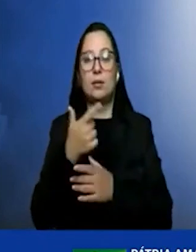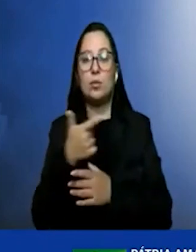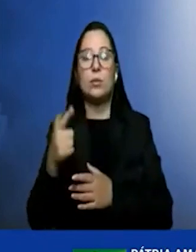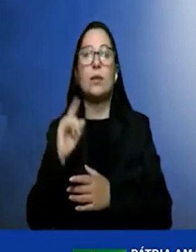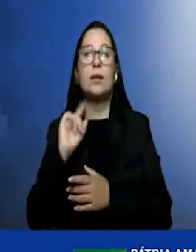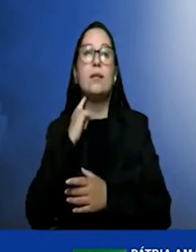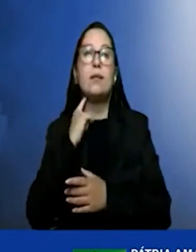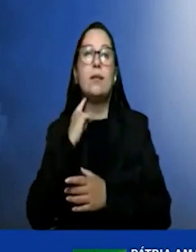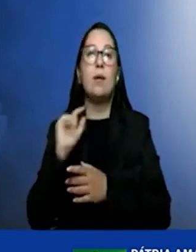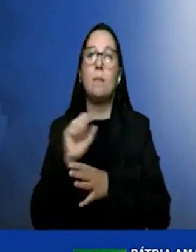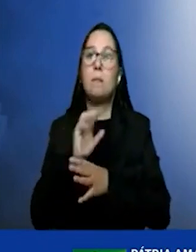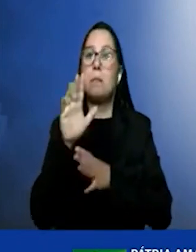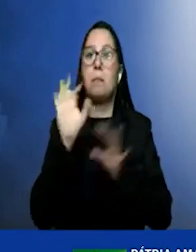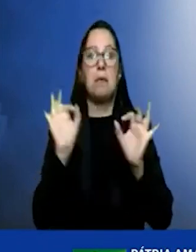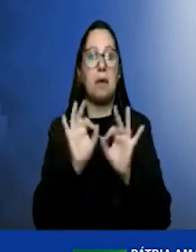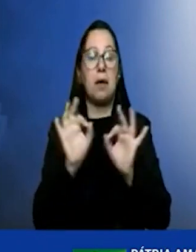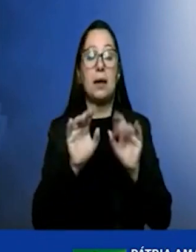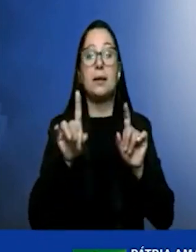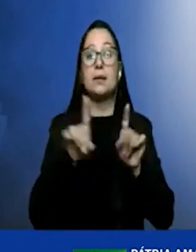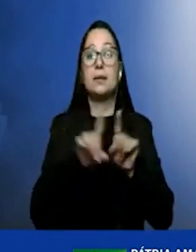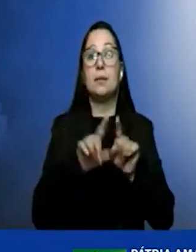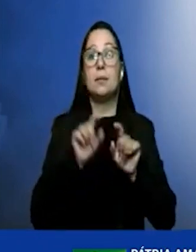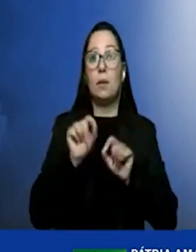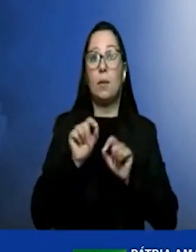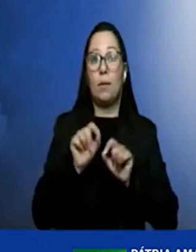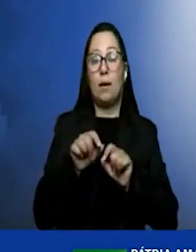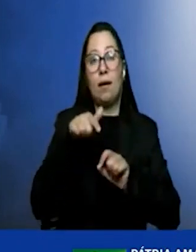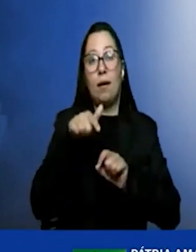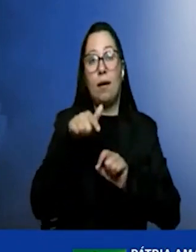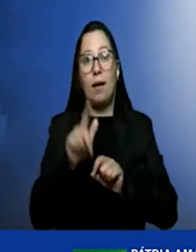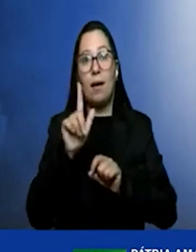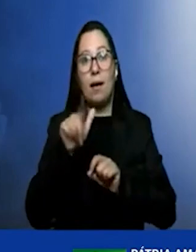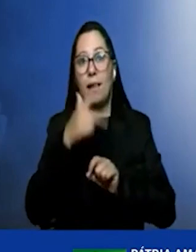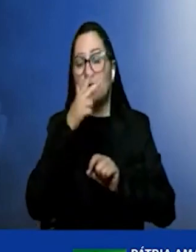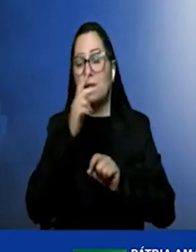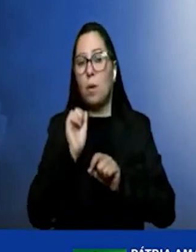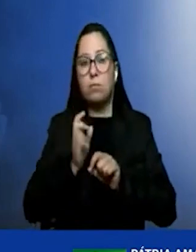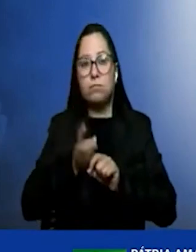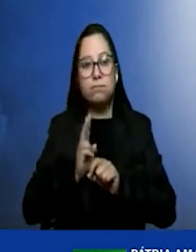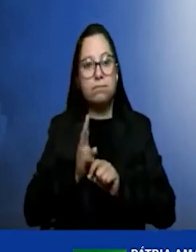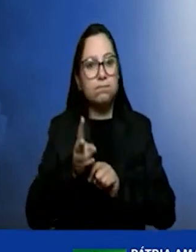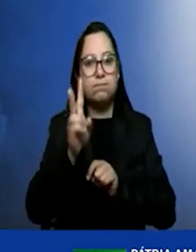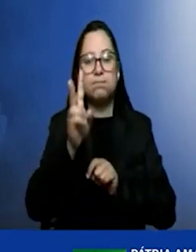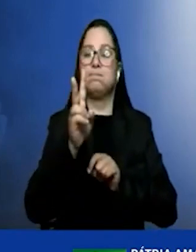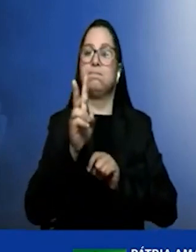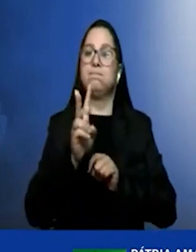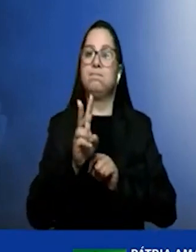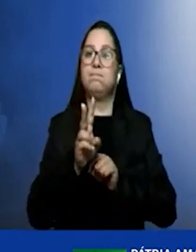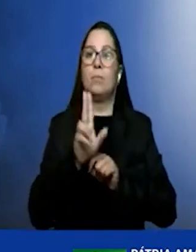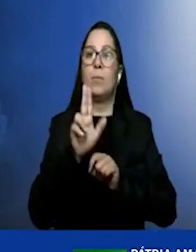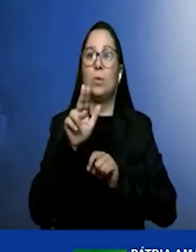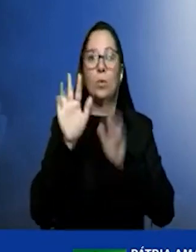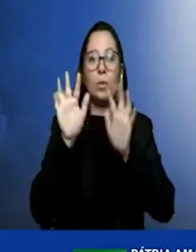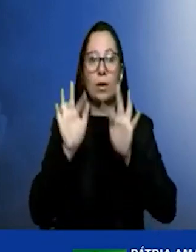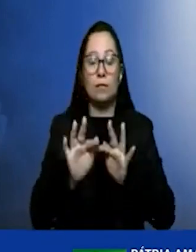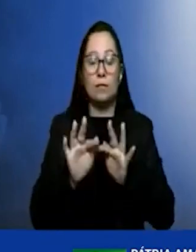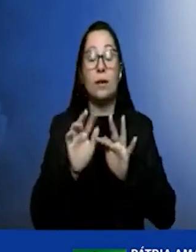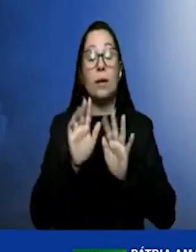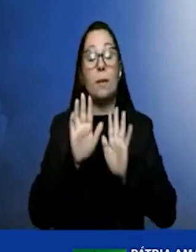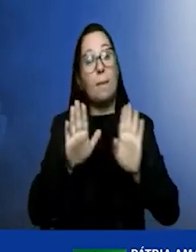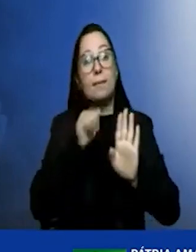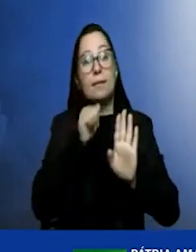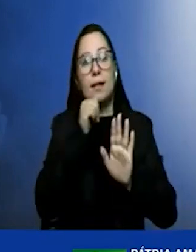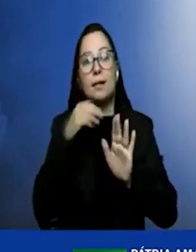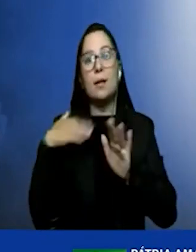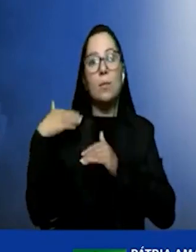poluição. E o segundo é que elas são longevas. Elas são quase infinitas. É óbvio que é um processo evolutivo que eu acho que vai ajudar